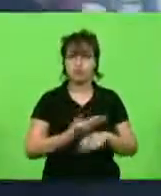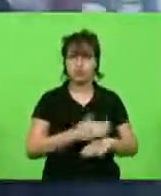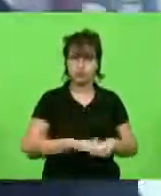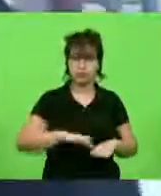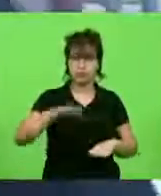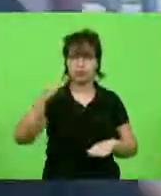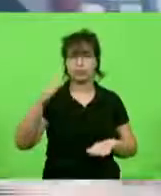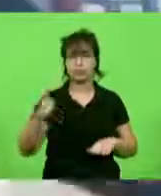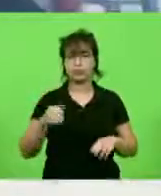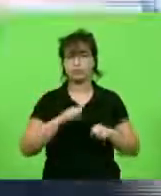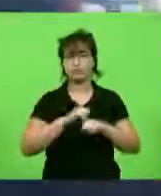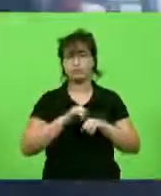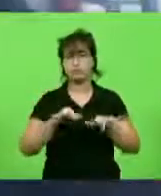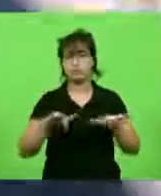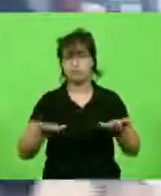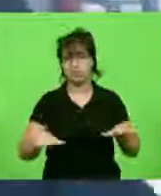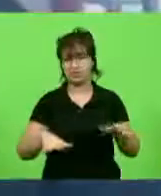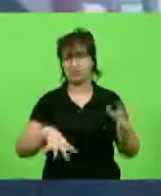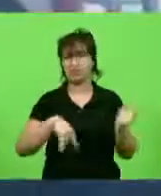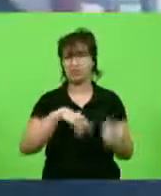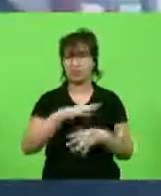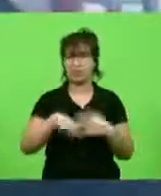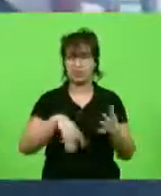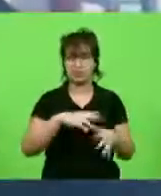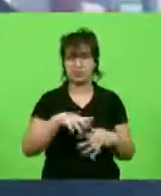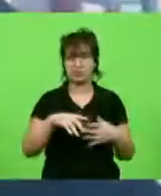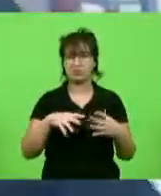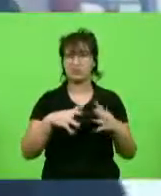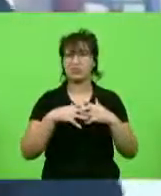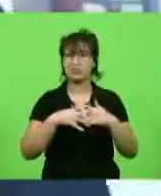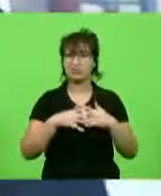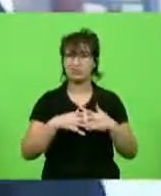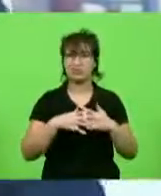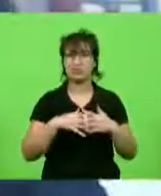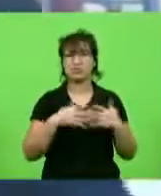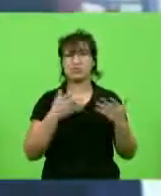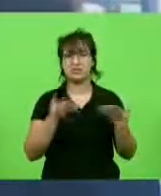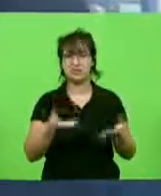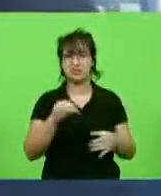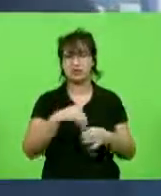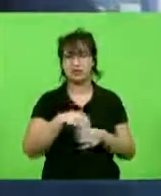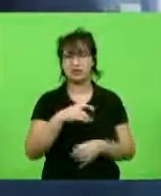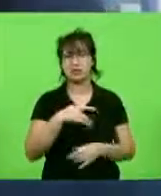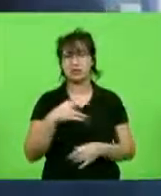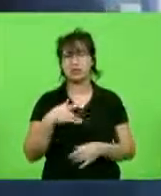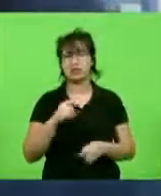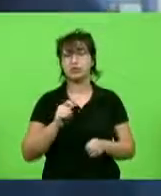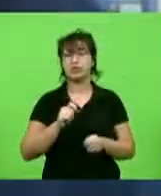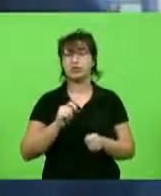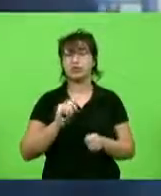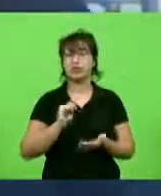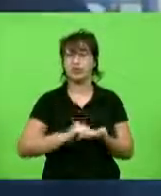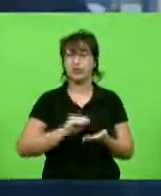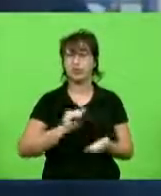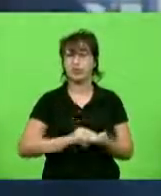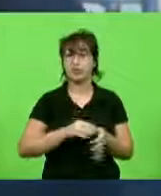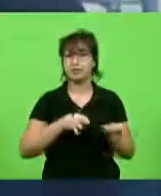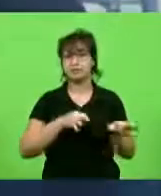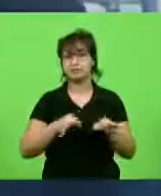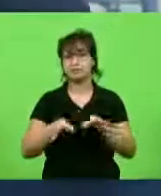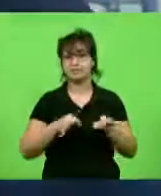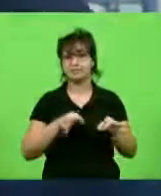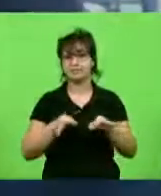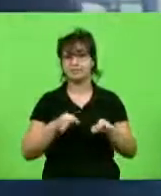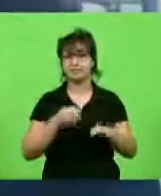um outro tumulto na saúde, outro tumulto, falta da prevenção, falta de planejamento. Onde eles vão bater? No posto de